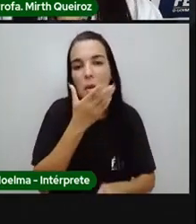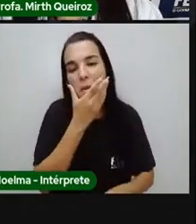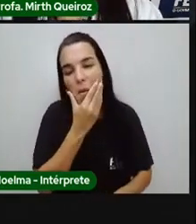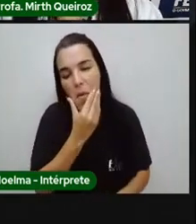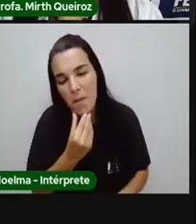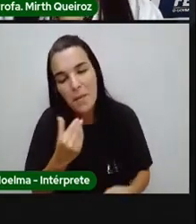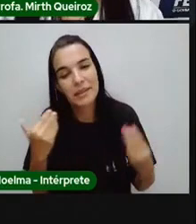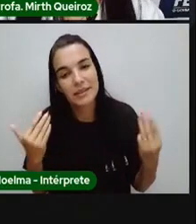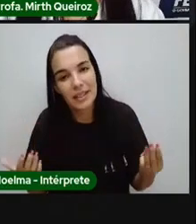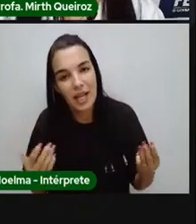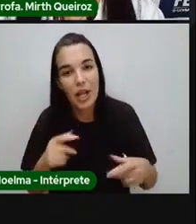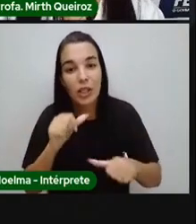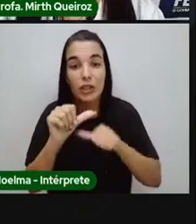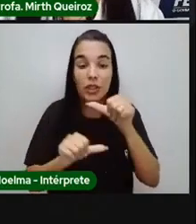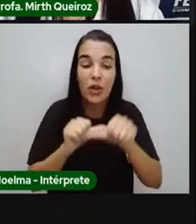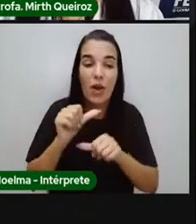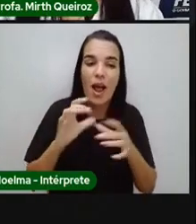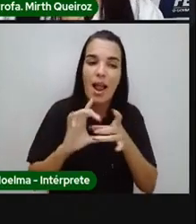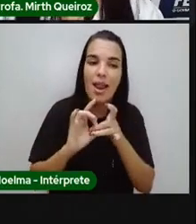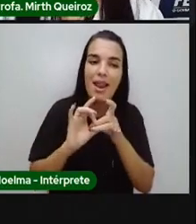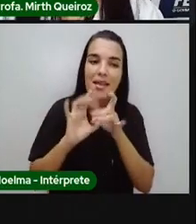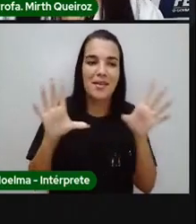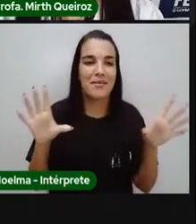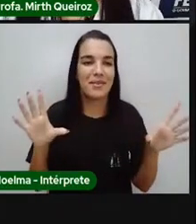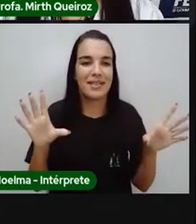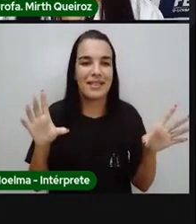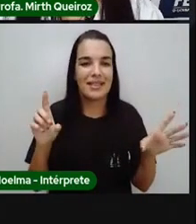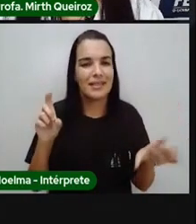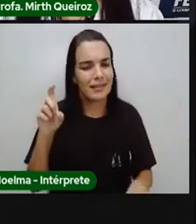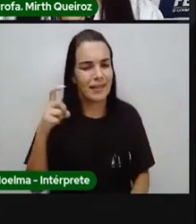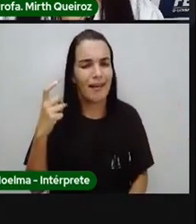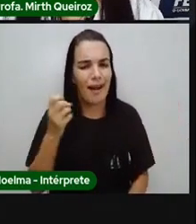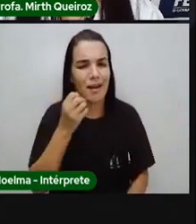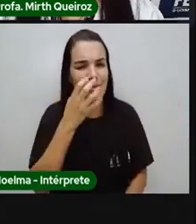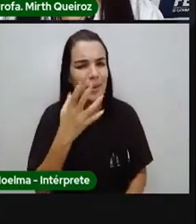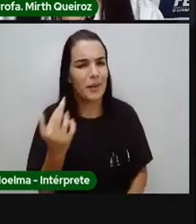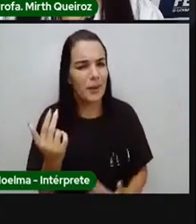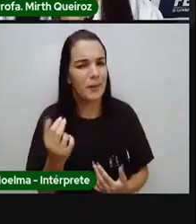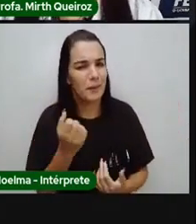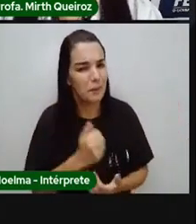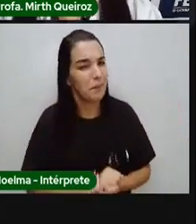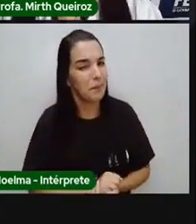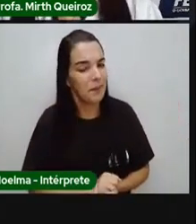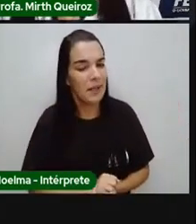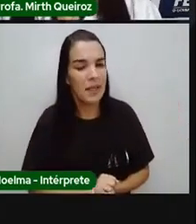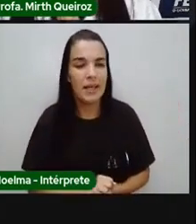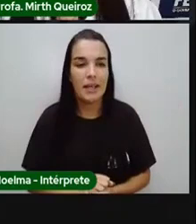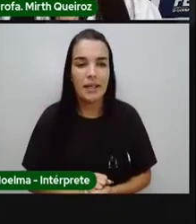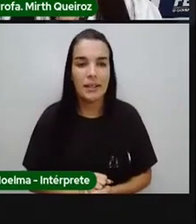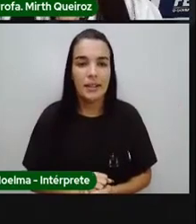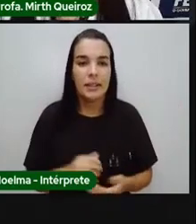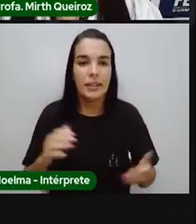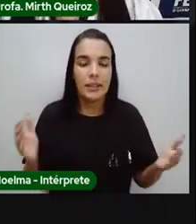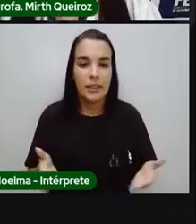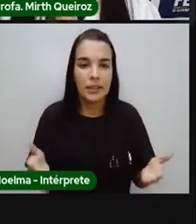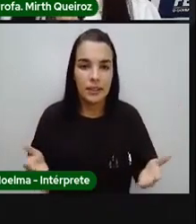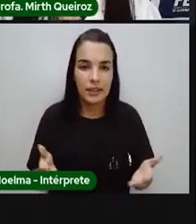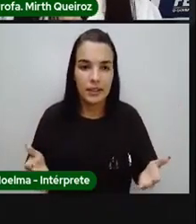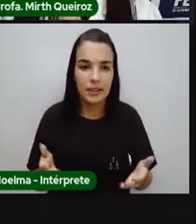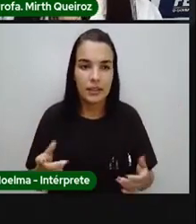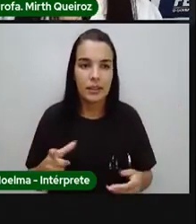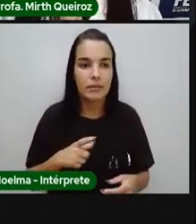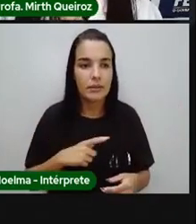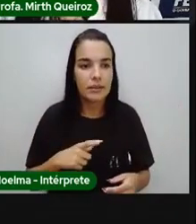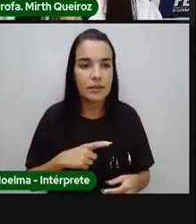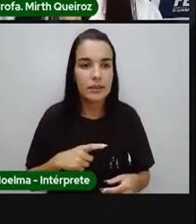homem em troca da sua liberdade. Será que foi uma boa troca? Será? E hoje, vocês